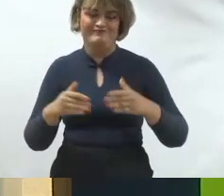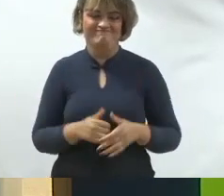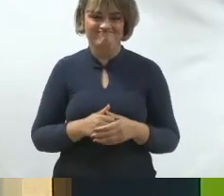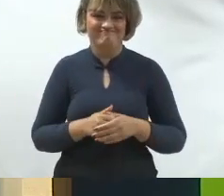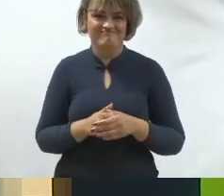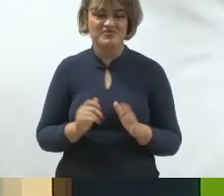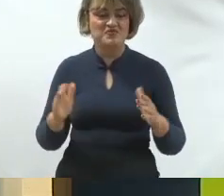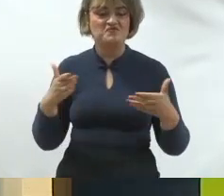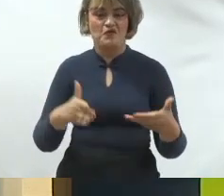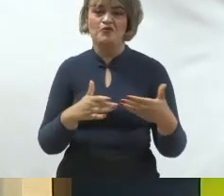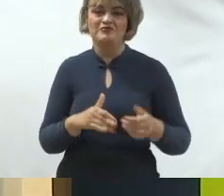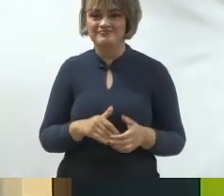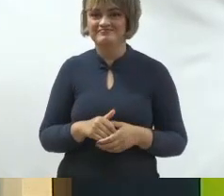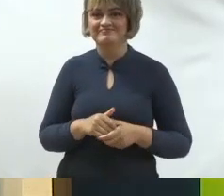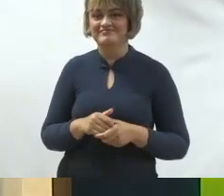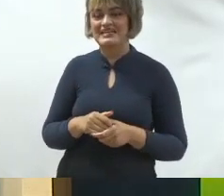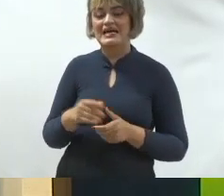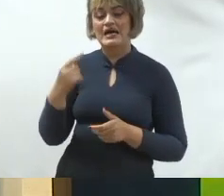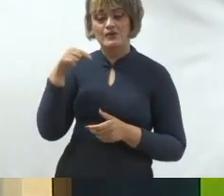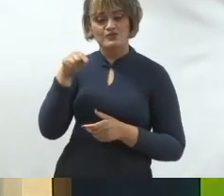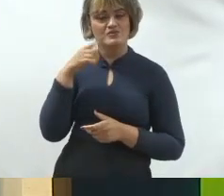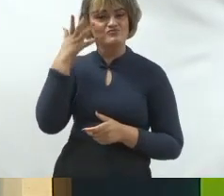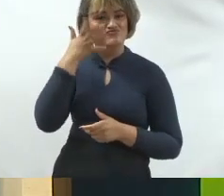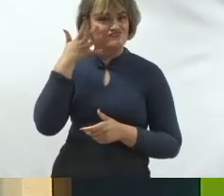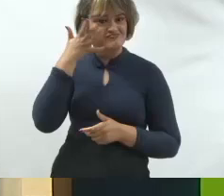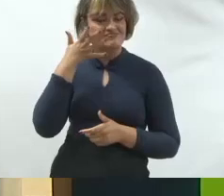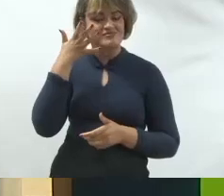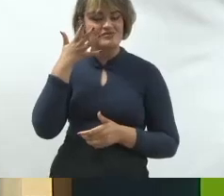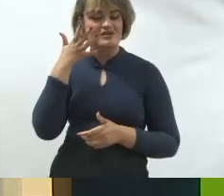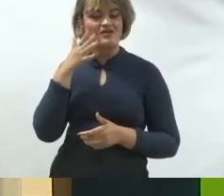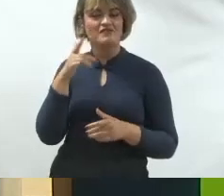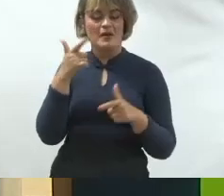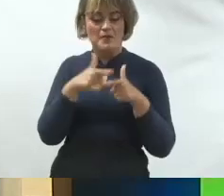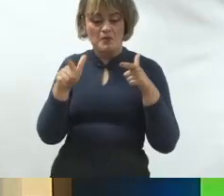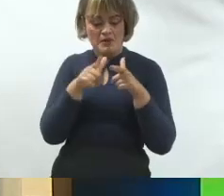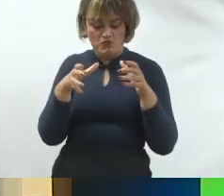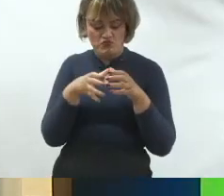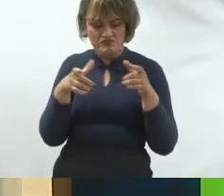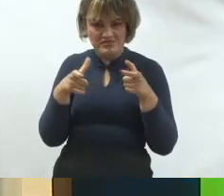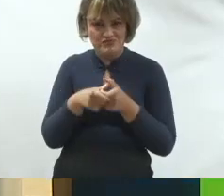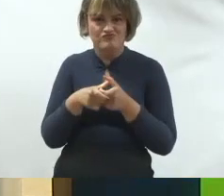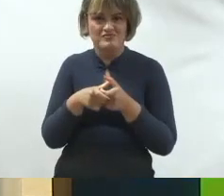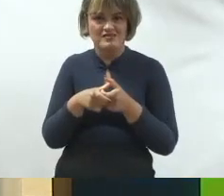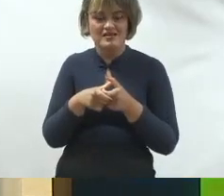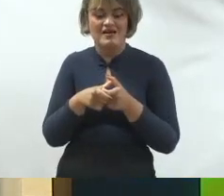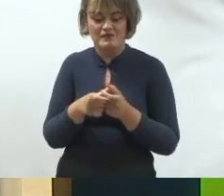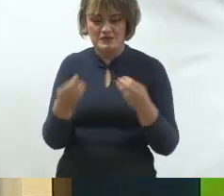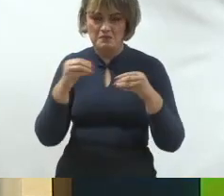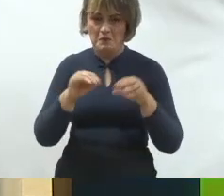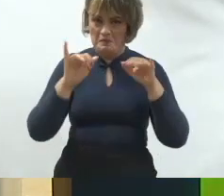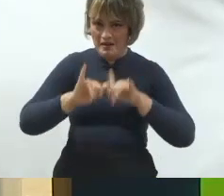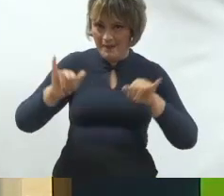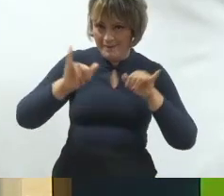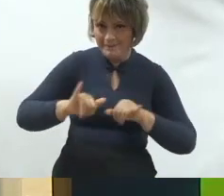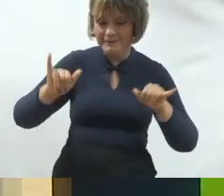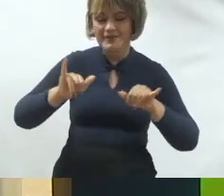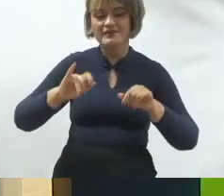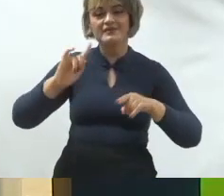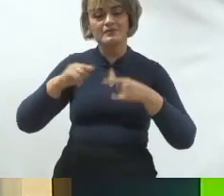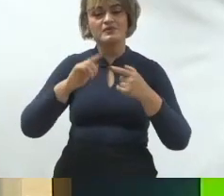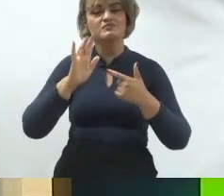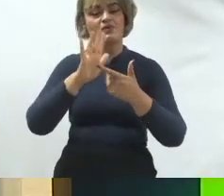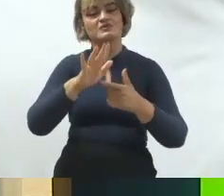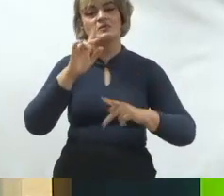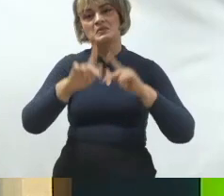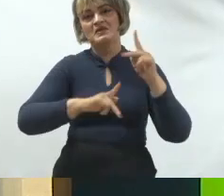discurso tem um volume muito restrito de problemas que você vai colocar dentro da campanha e vai apresentar para a